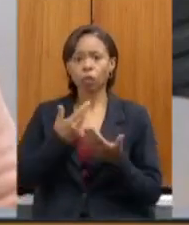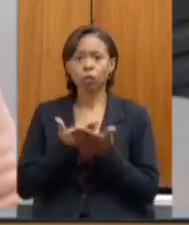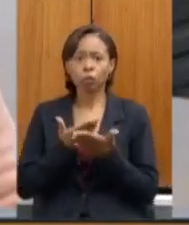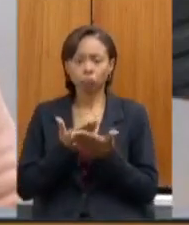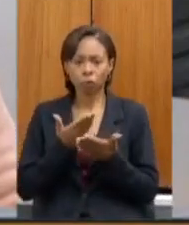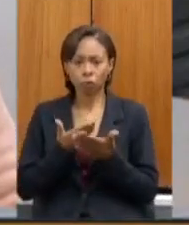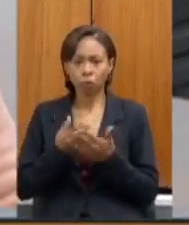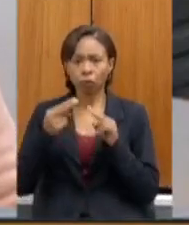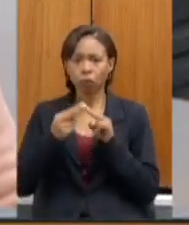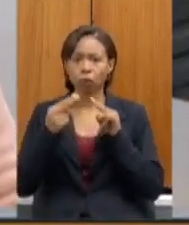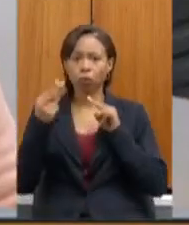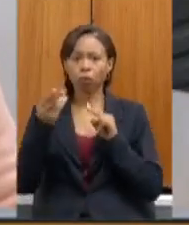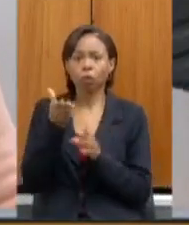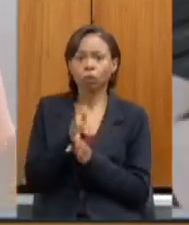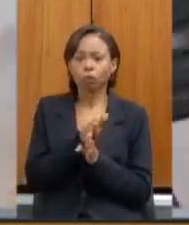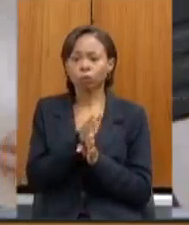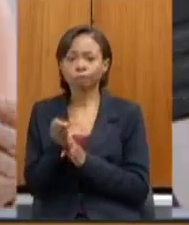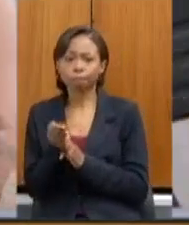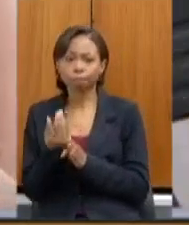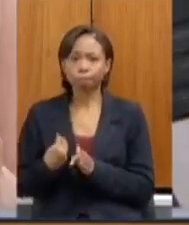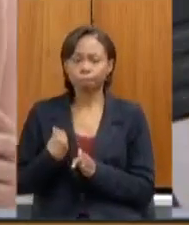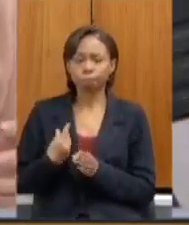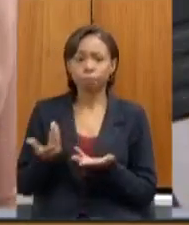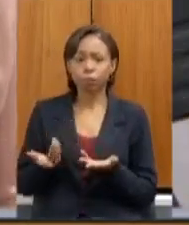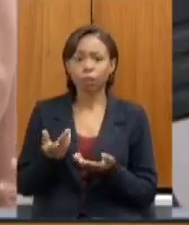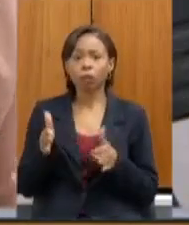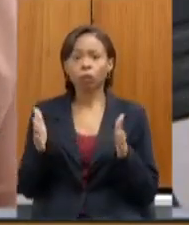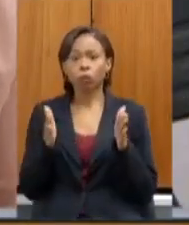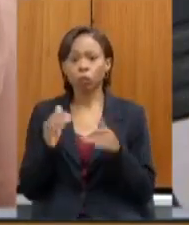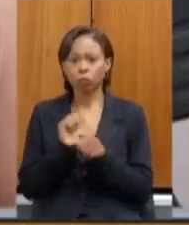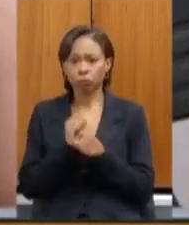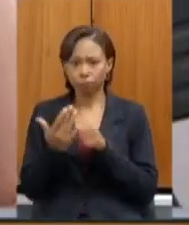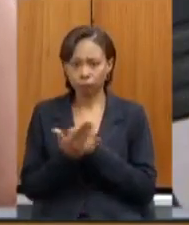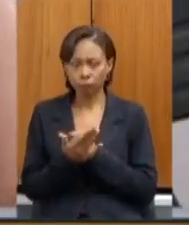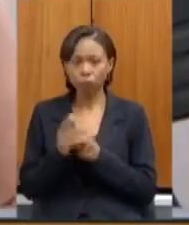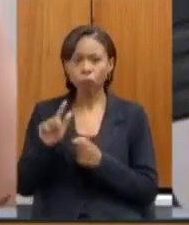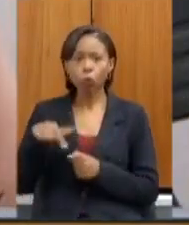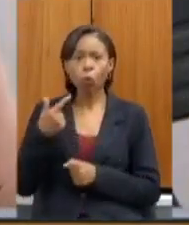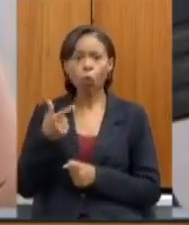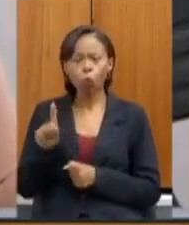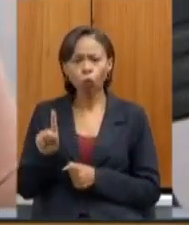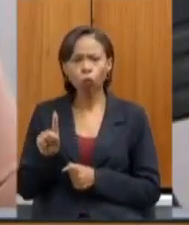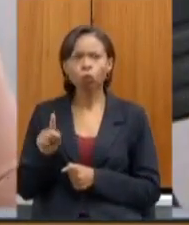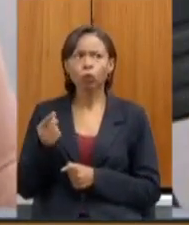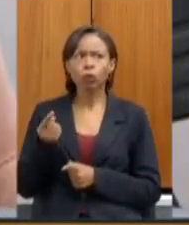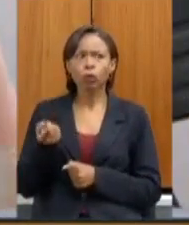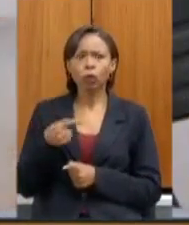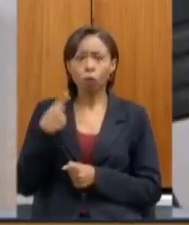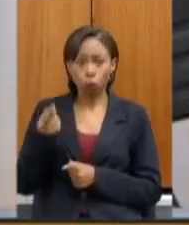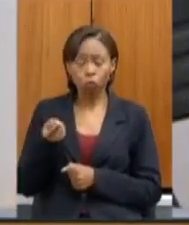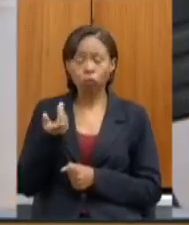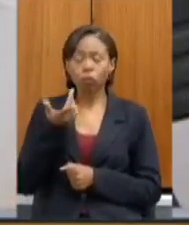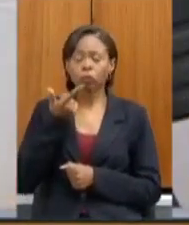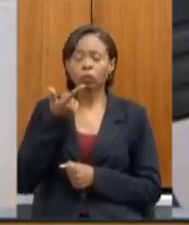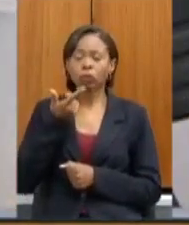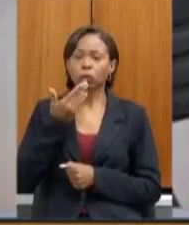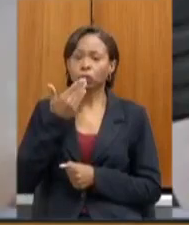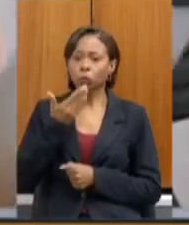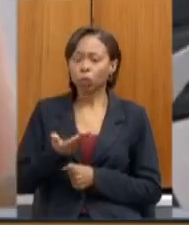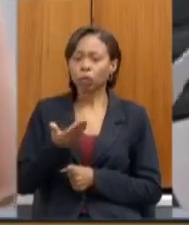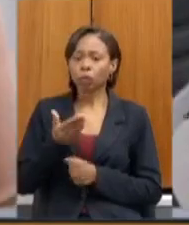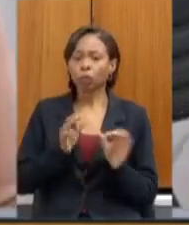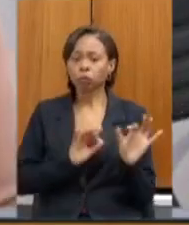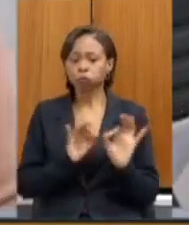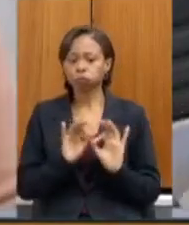aulas no formato híbrido enquanto durar a pandemia os próximos requerimentos foram construídos ao longo